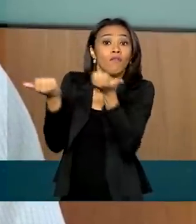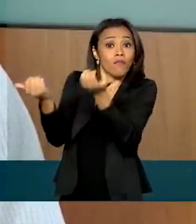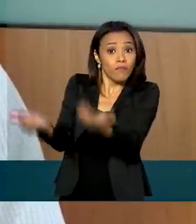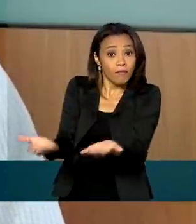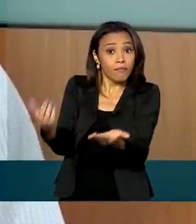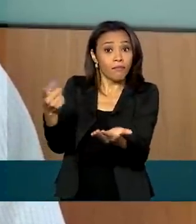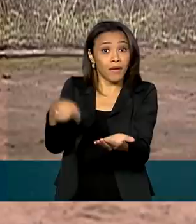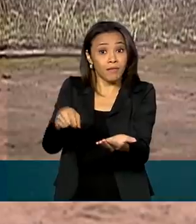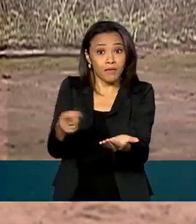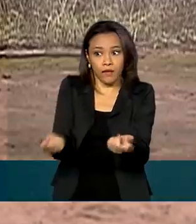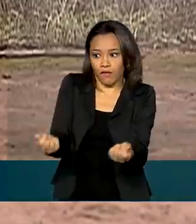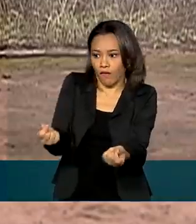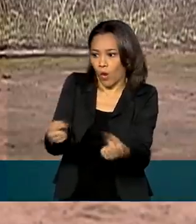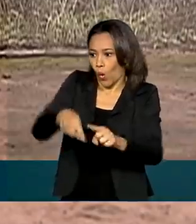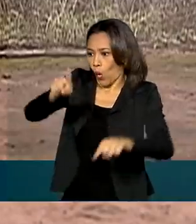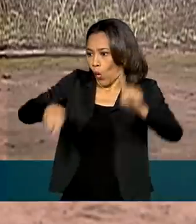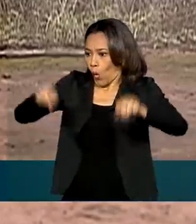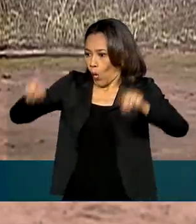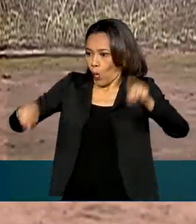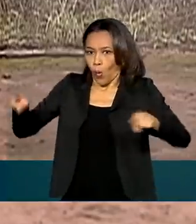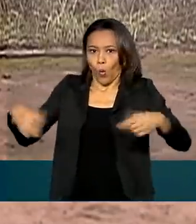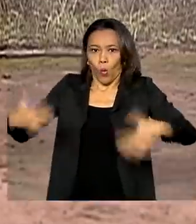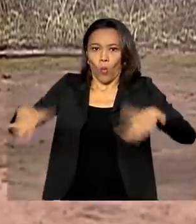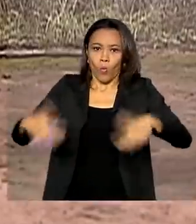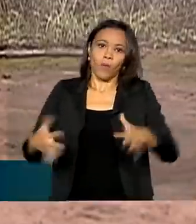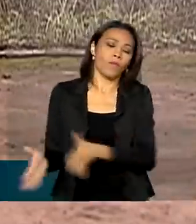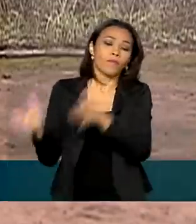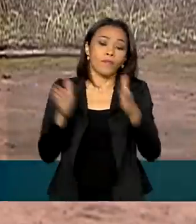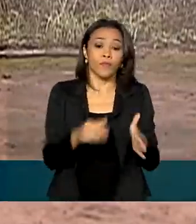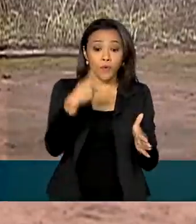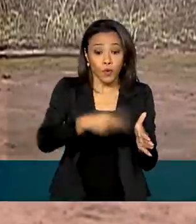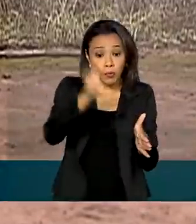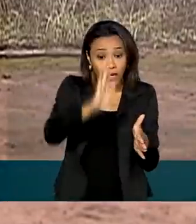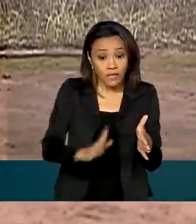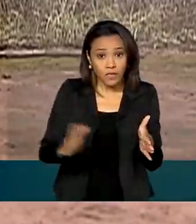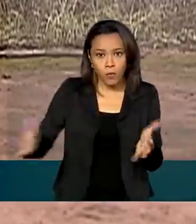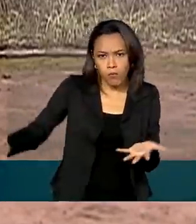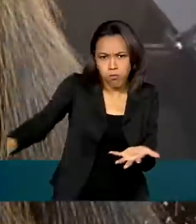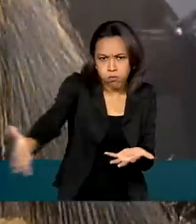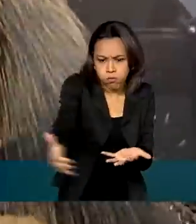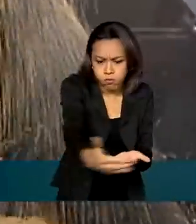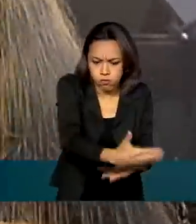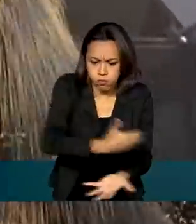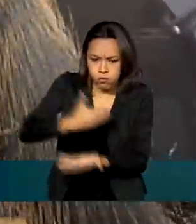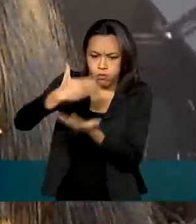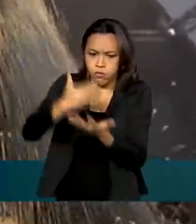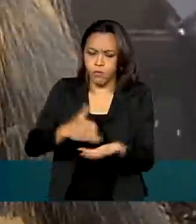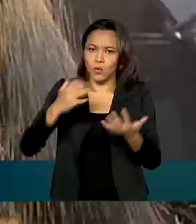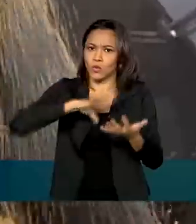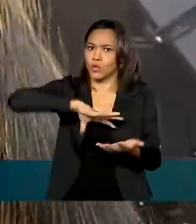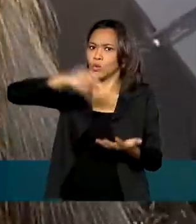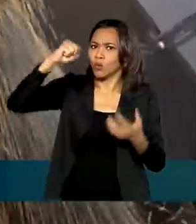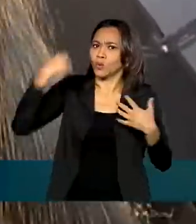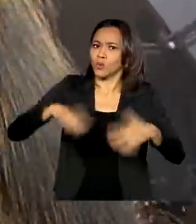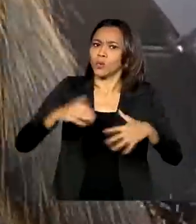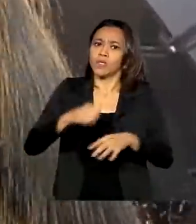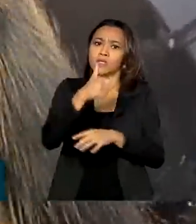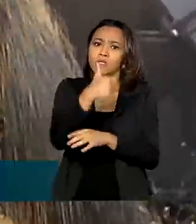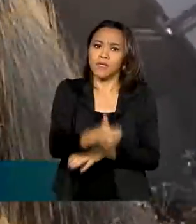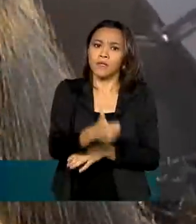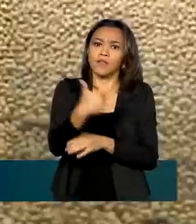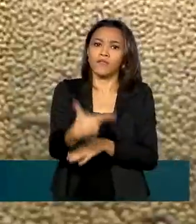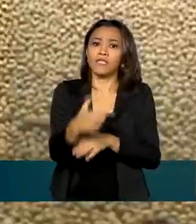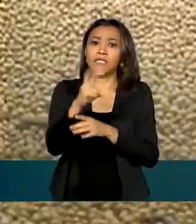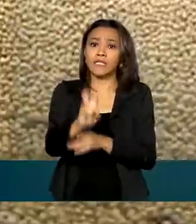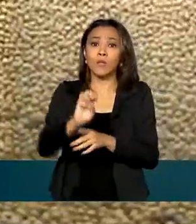haja repiques de preço. Neste ano, o Brasil está colhendo safra recorde de soja, estimada em cerca de 125 milhões de